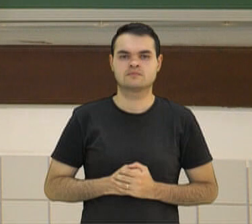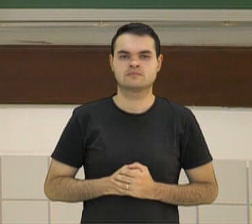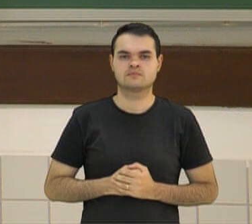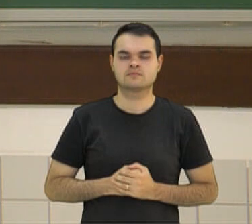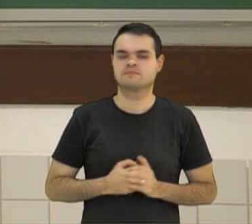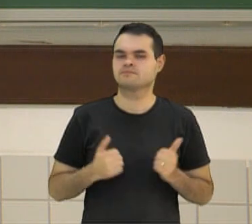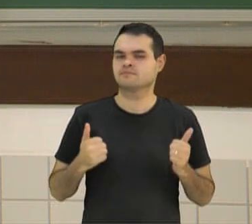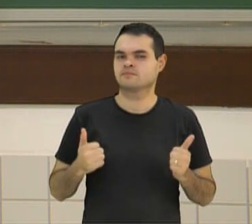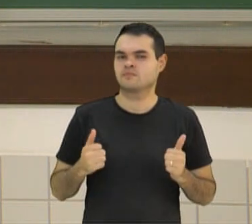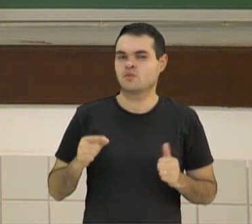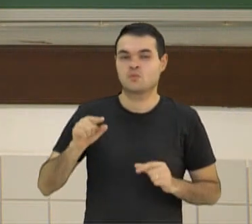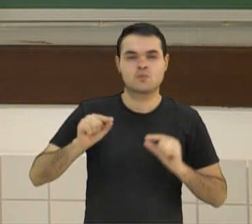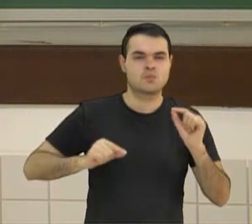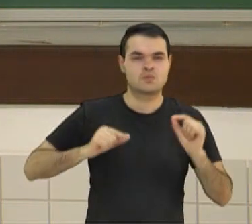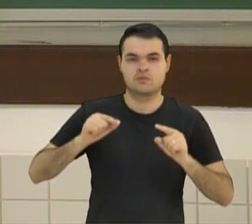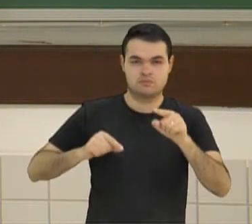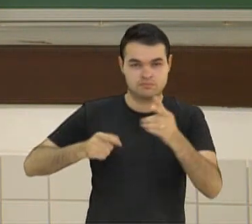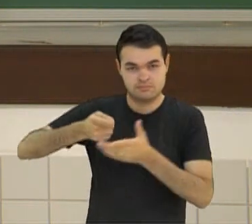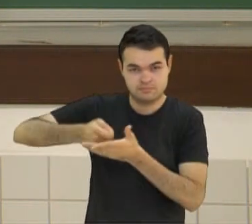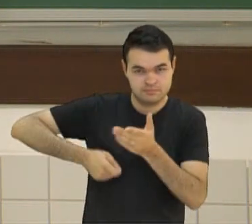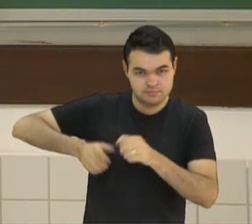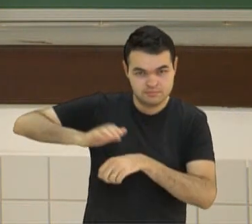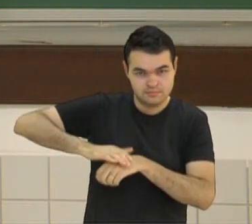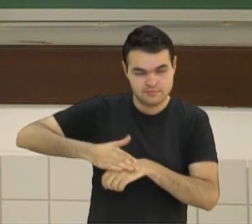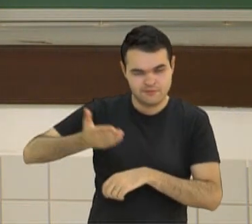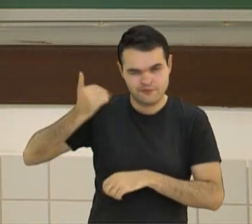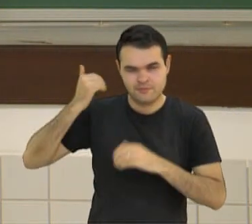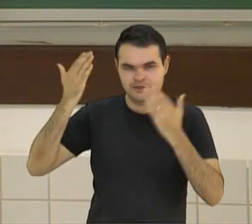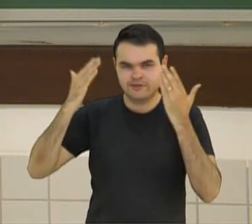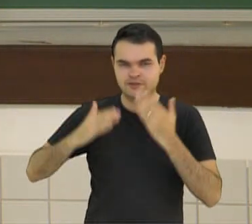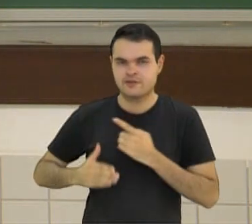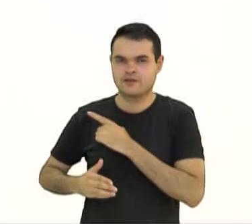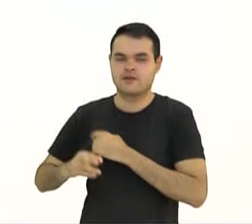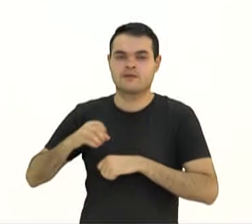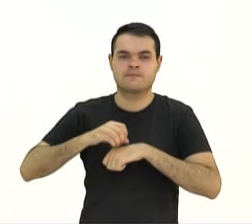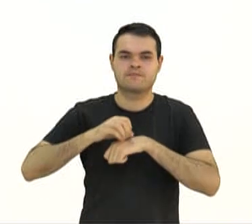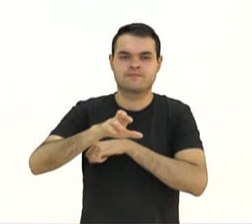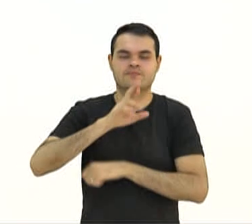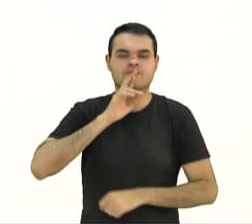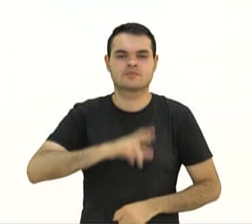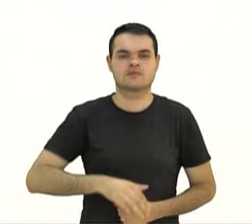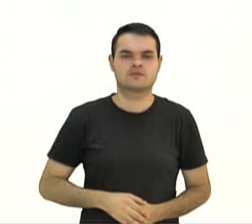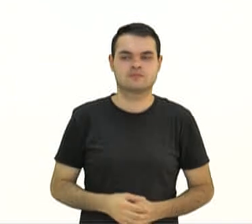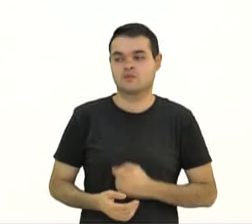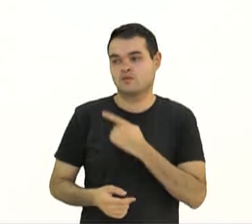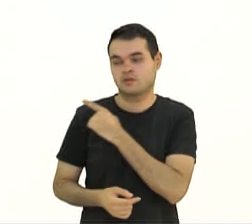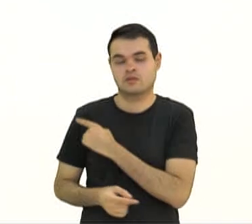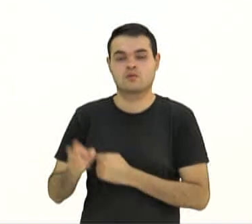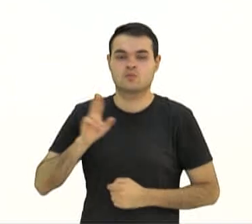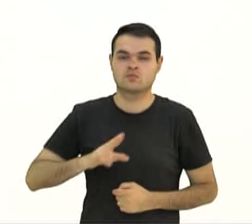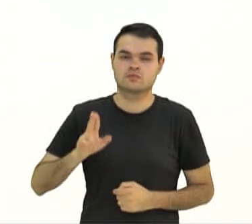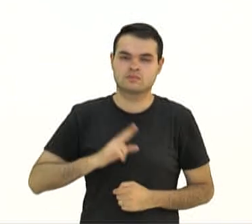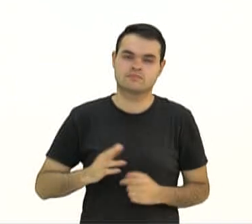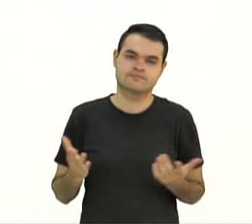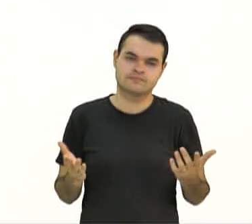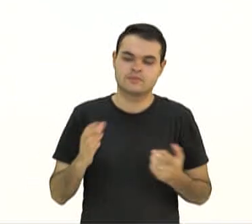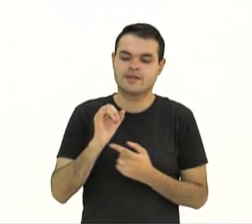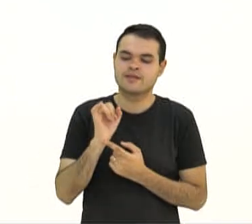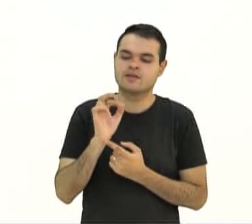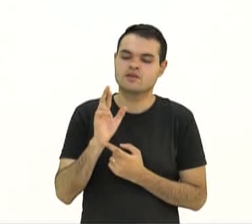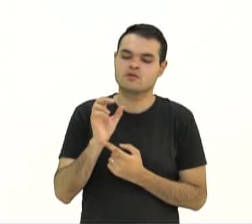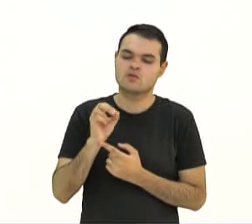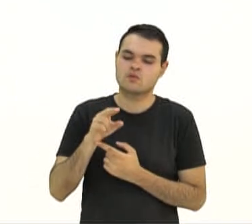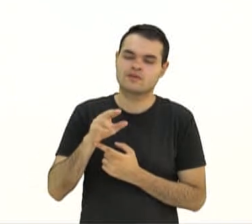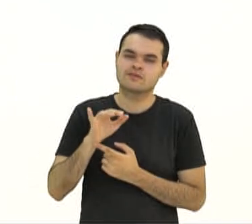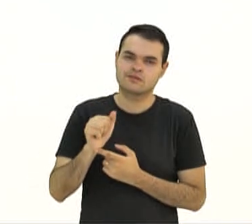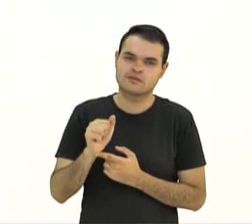E aí, o que você escreveu? Vamos analisar aqui a resposta? Aqui foi utilizada uma ironia. Ironia